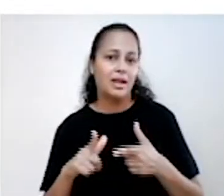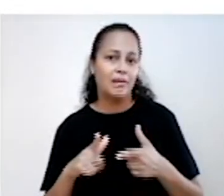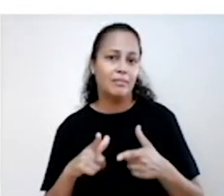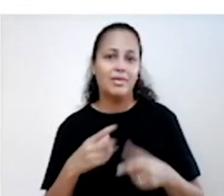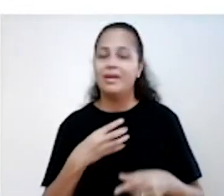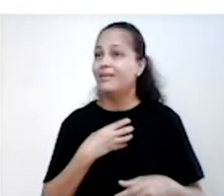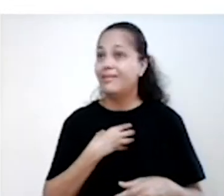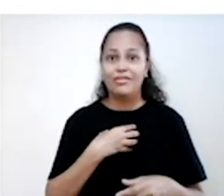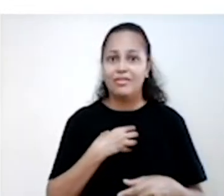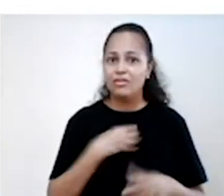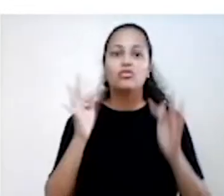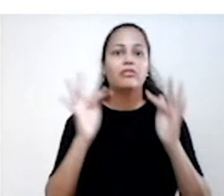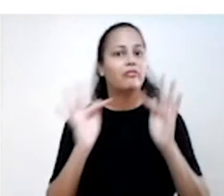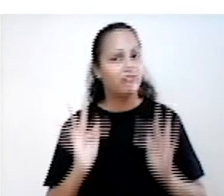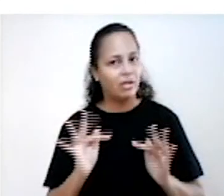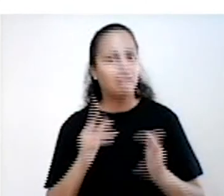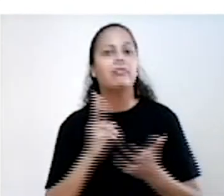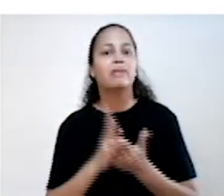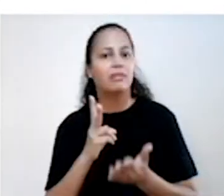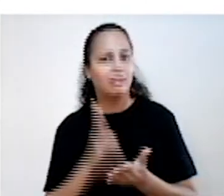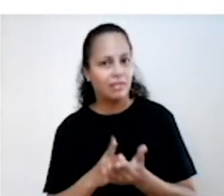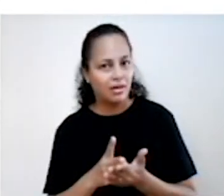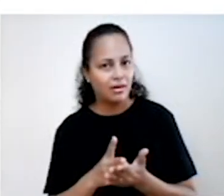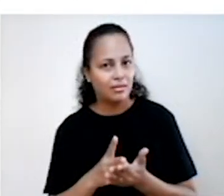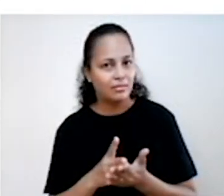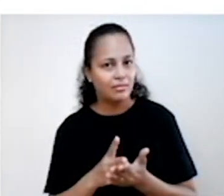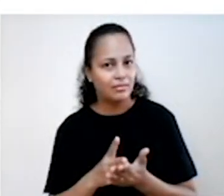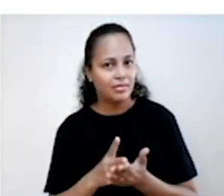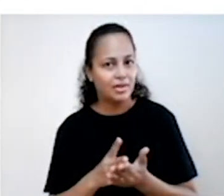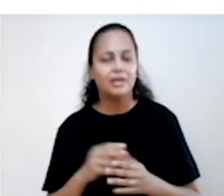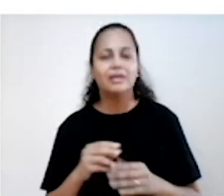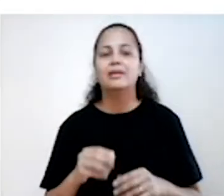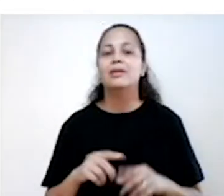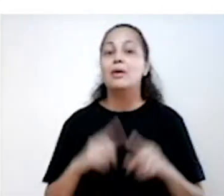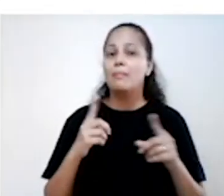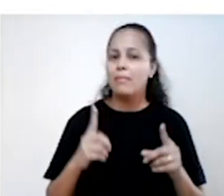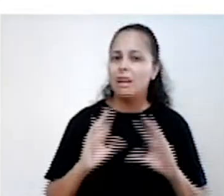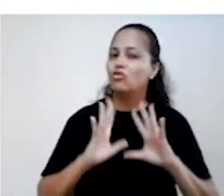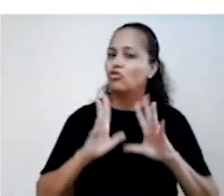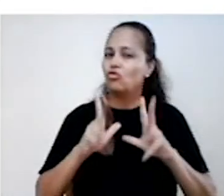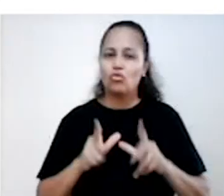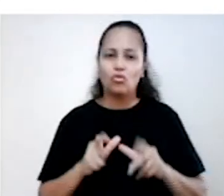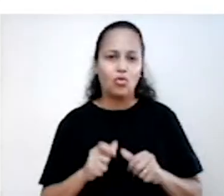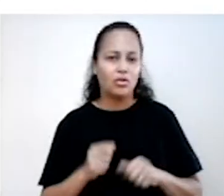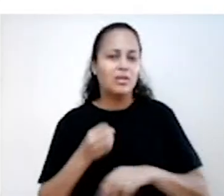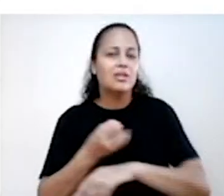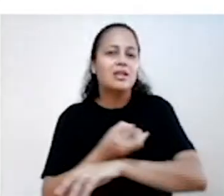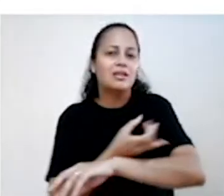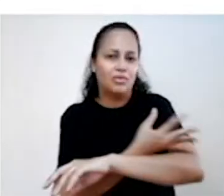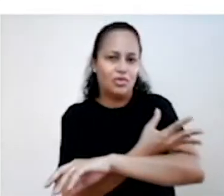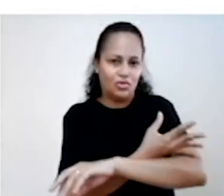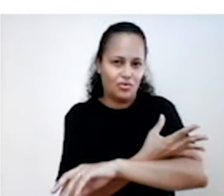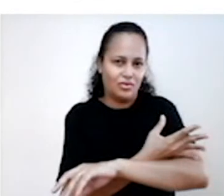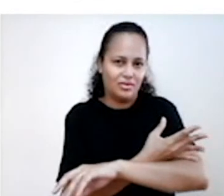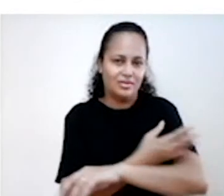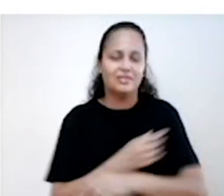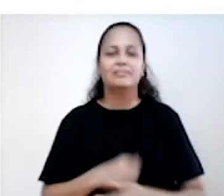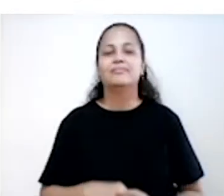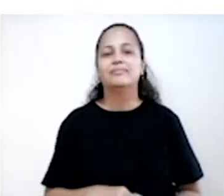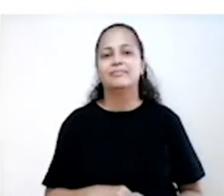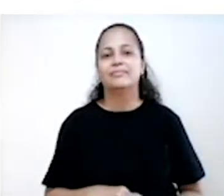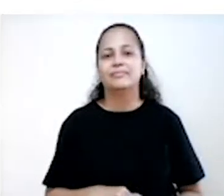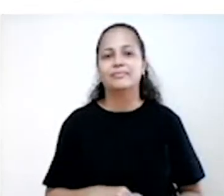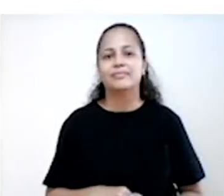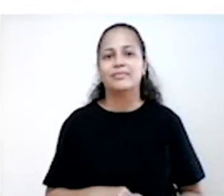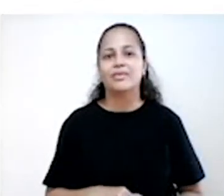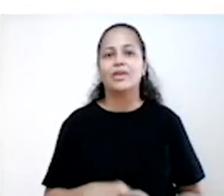feliz o tempo todo e que é importante aceitar todas as emoções experienciadas e compartilhar seus sentimentos.